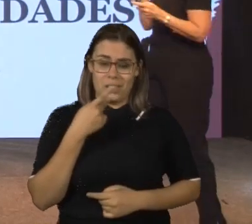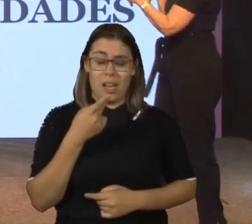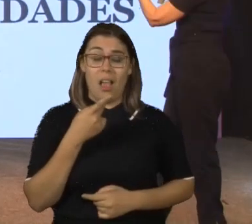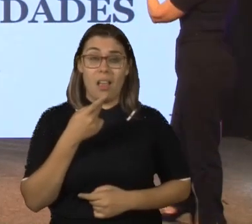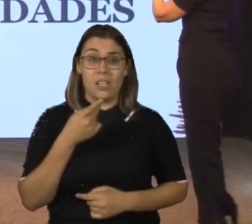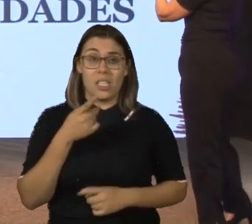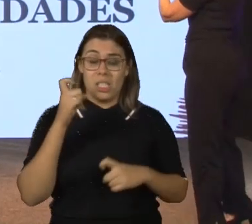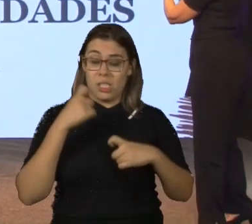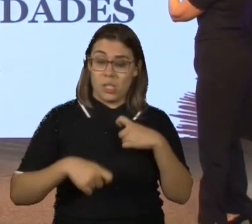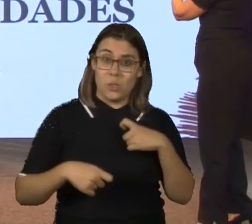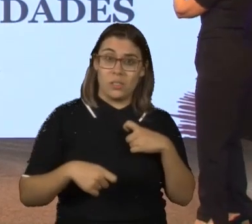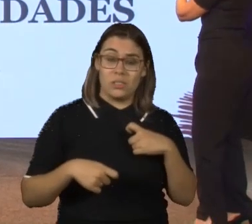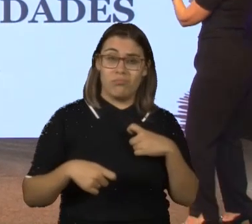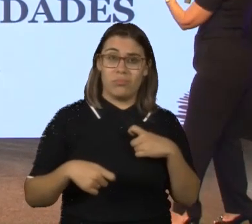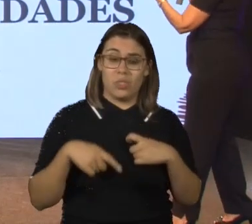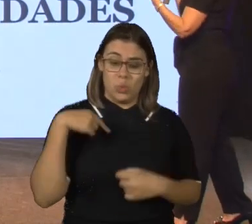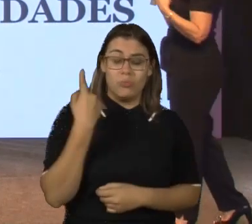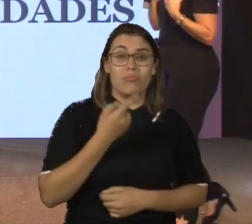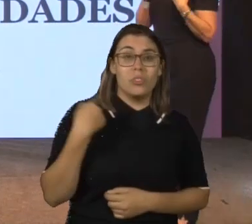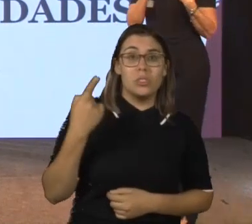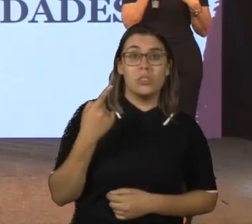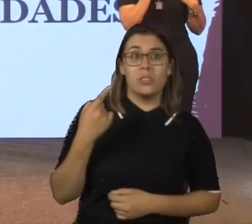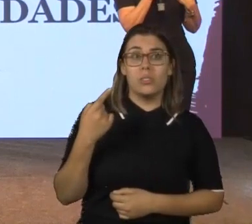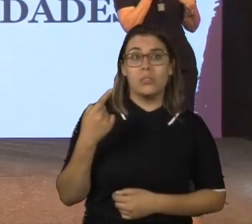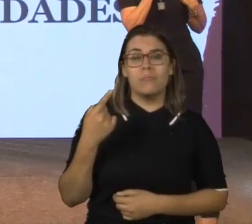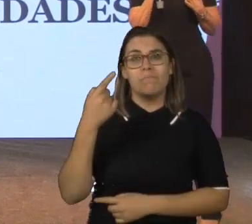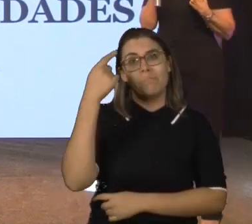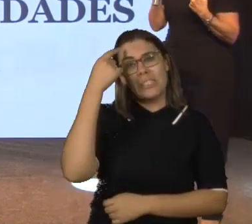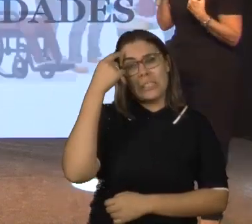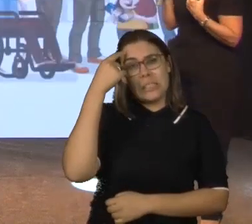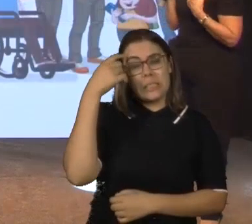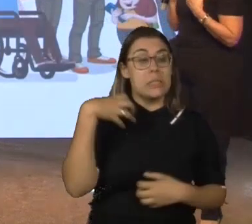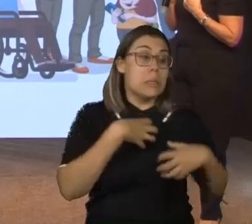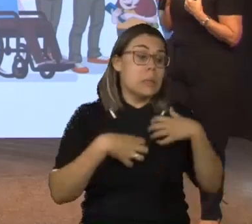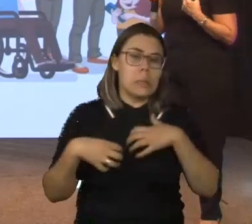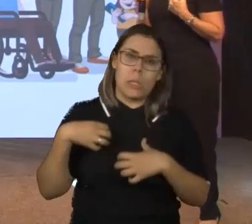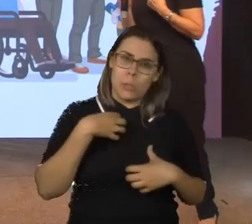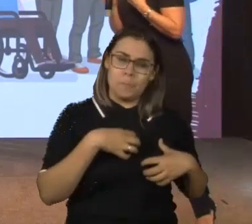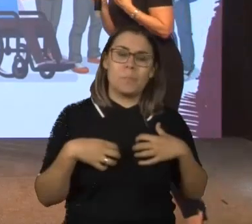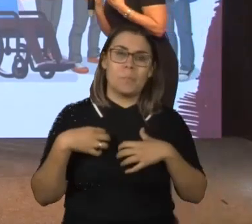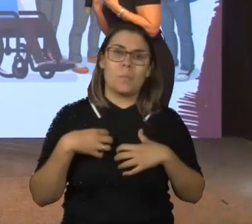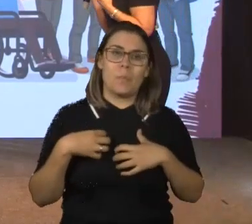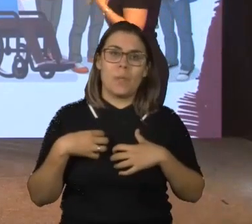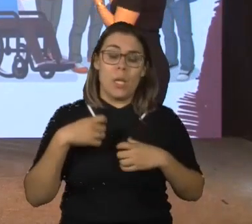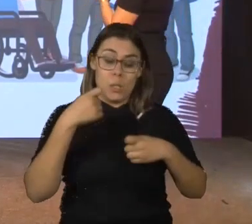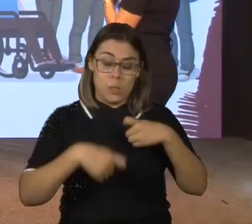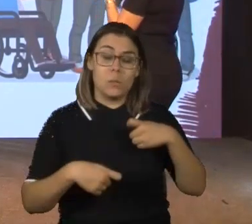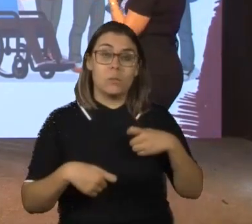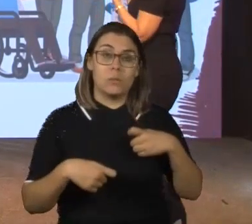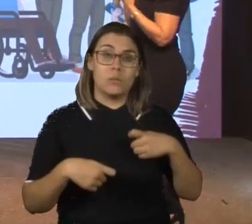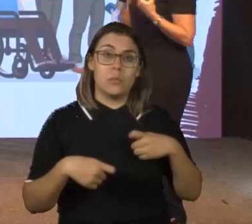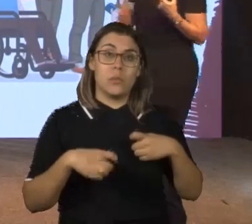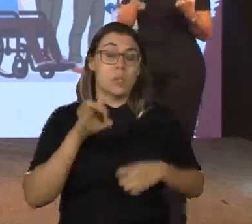sexualidade, nós estamos nos remetendo aos nossos próprios fantasmas e ansiedades. A sexualidade é uma